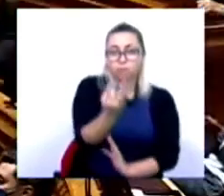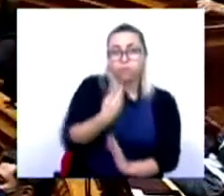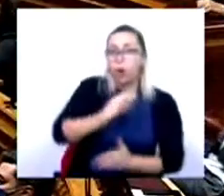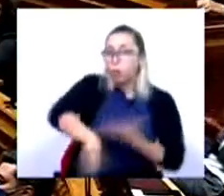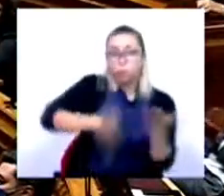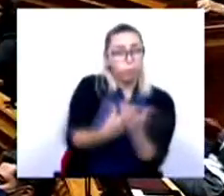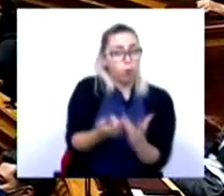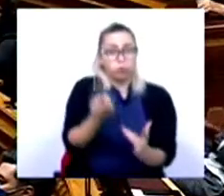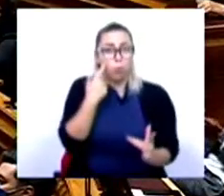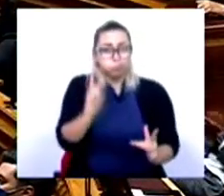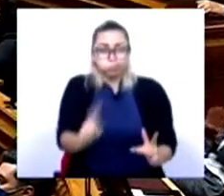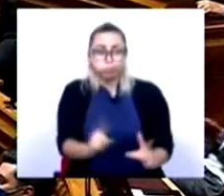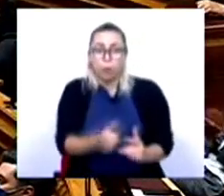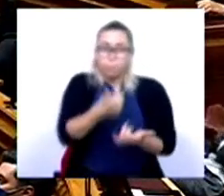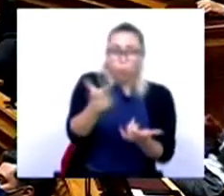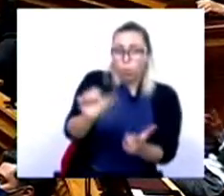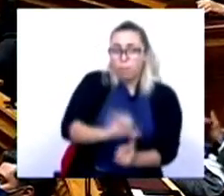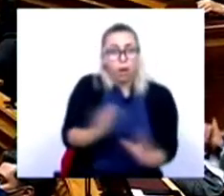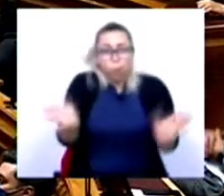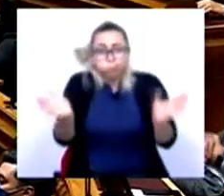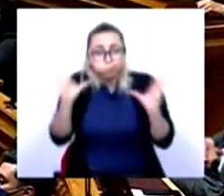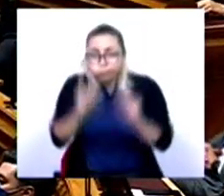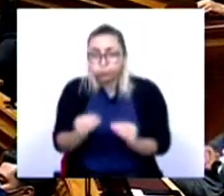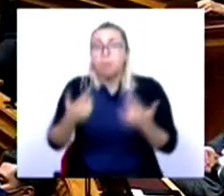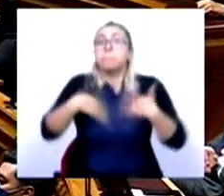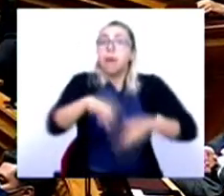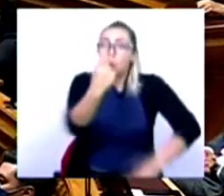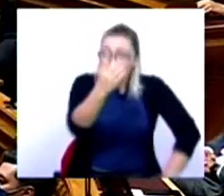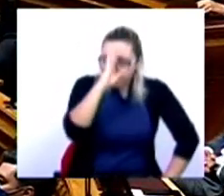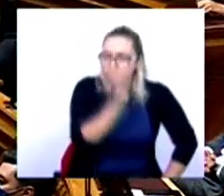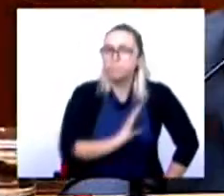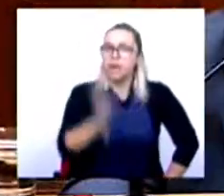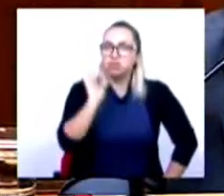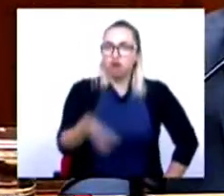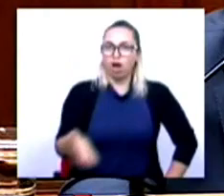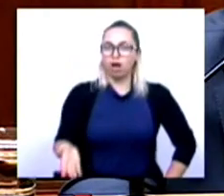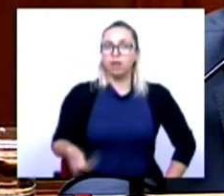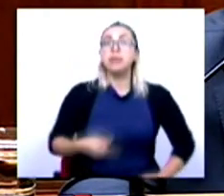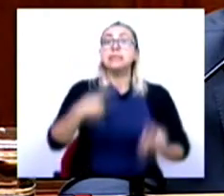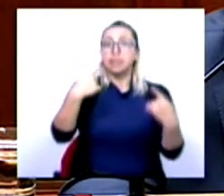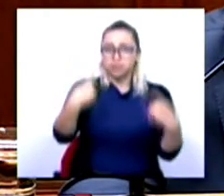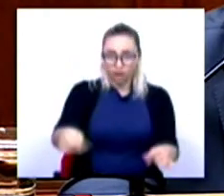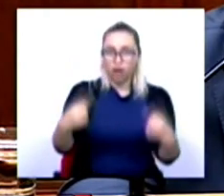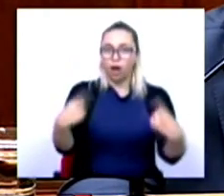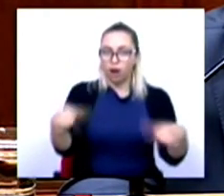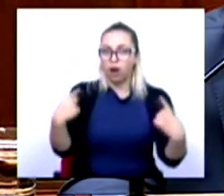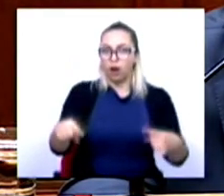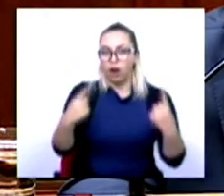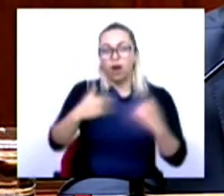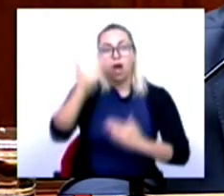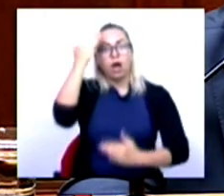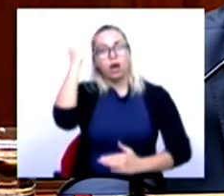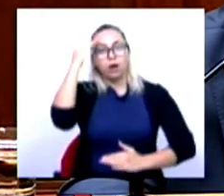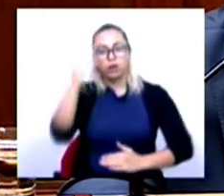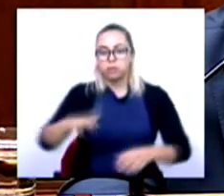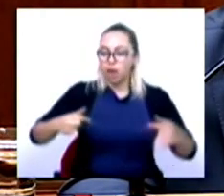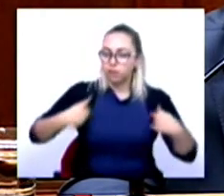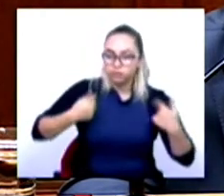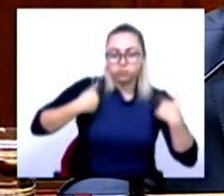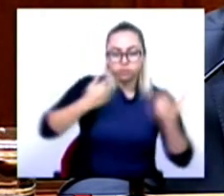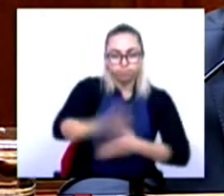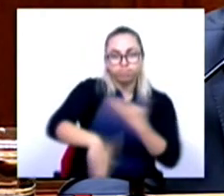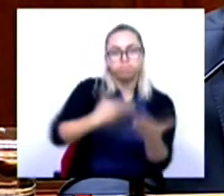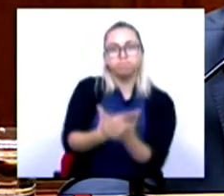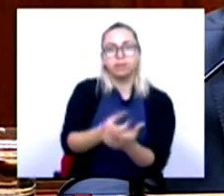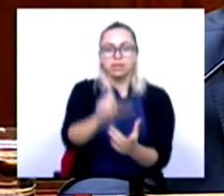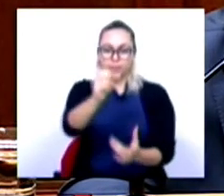propostas, não sabemos as que são boas, as que são más. Agora há uma coisa que sabemos, é que há efetivamente capacidade de iniciativa, capacidade